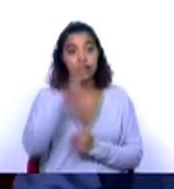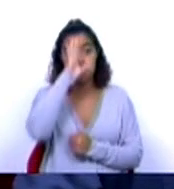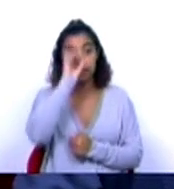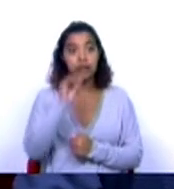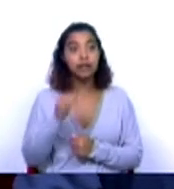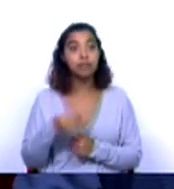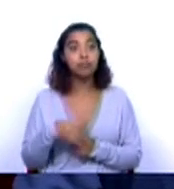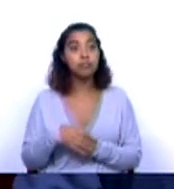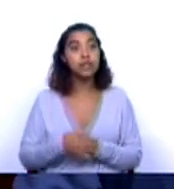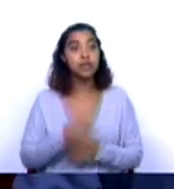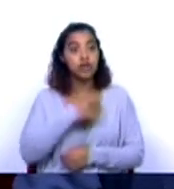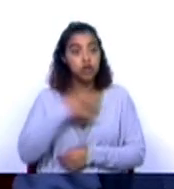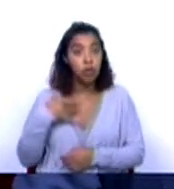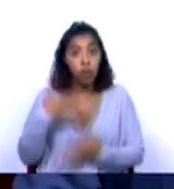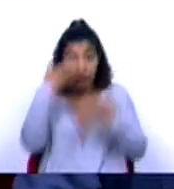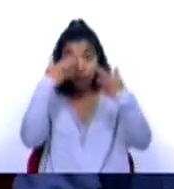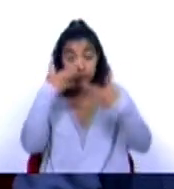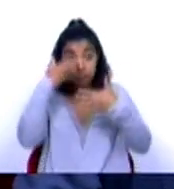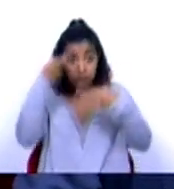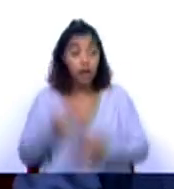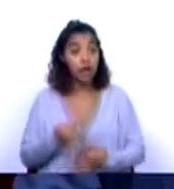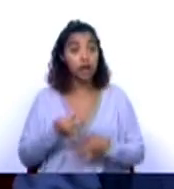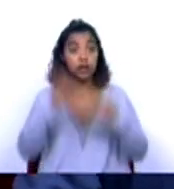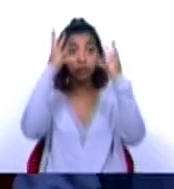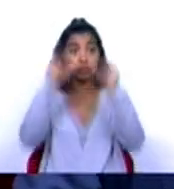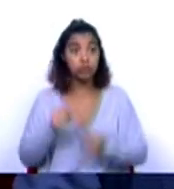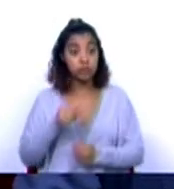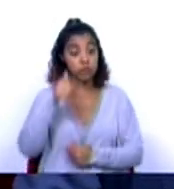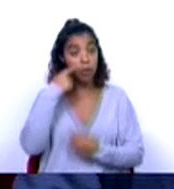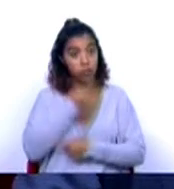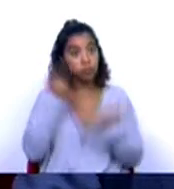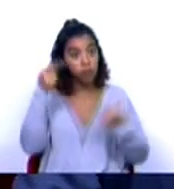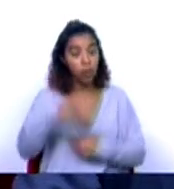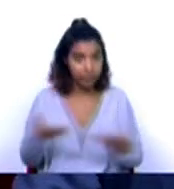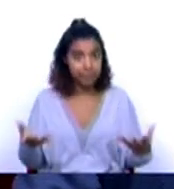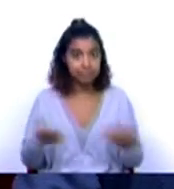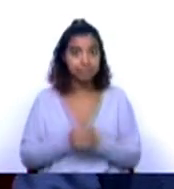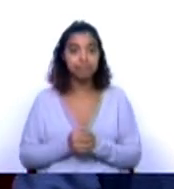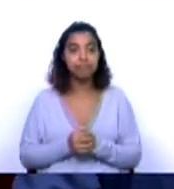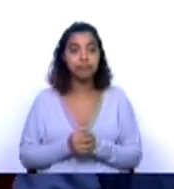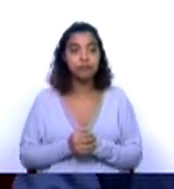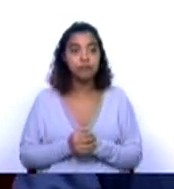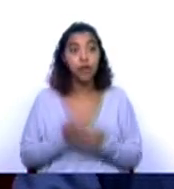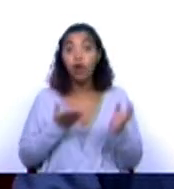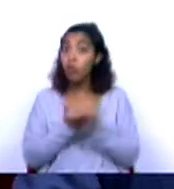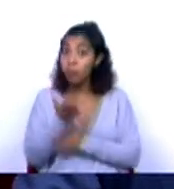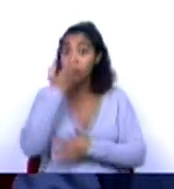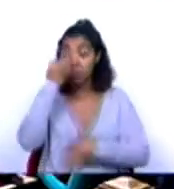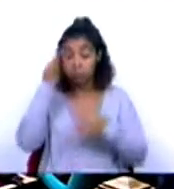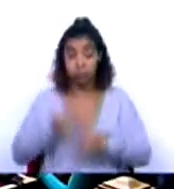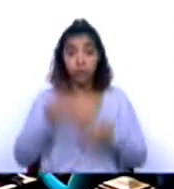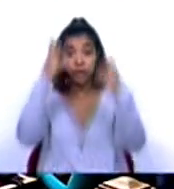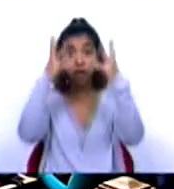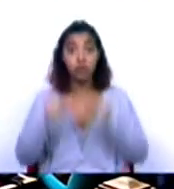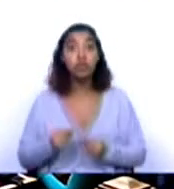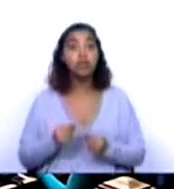continua a acreditar no orçamento que com o Governo a que apresentou à Assembleia da República. Continua a acreditar no orçamento